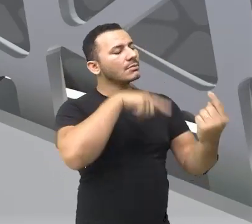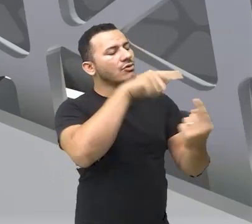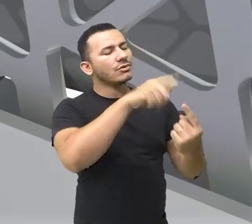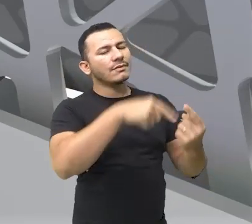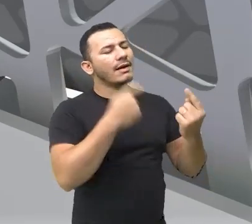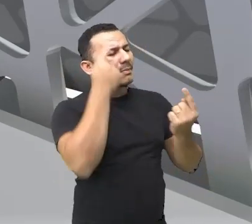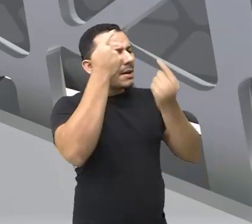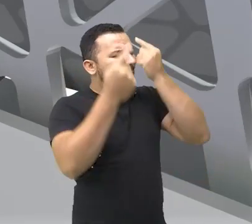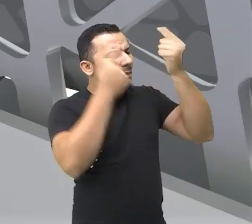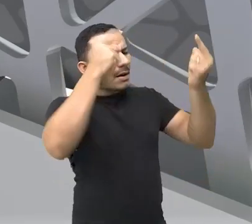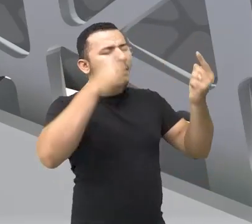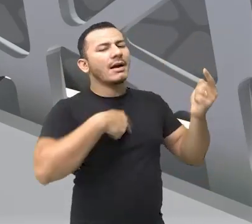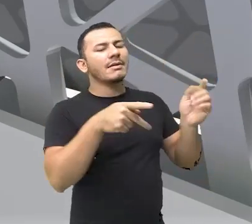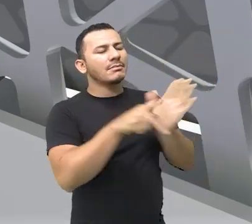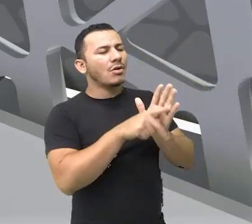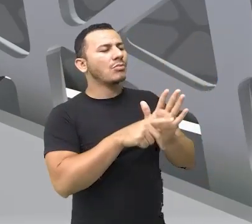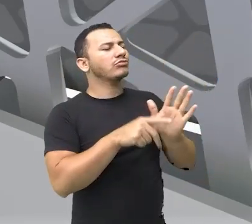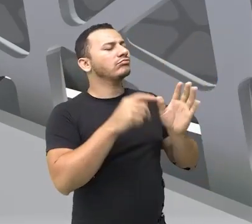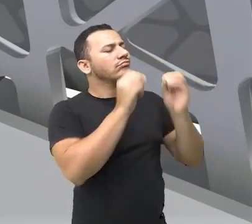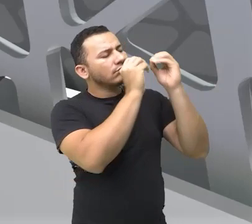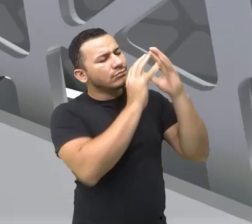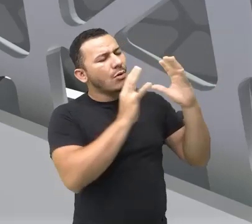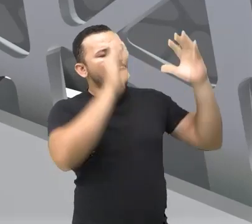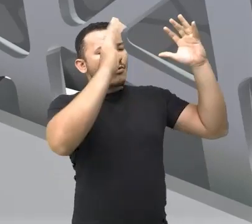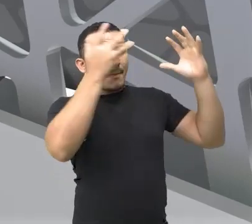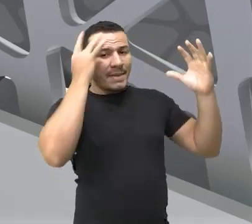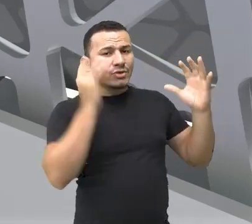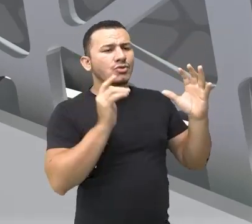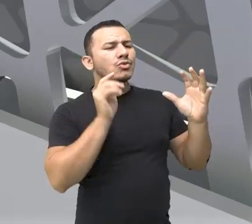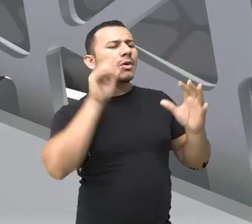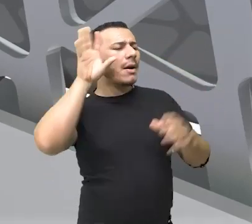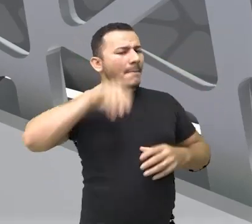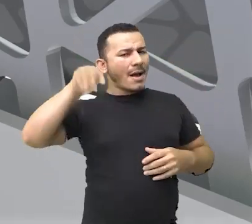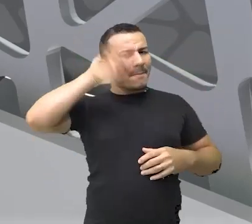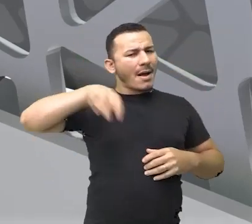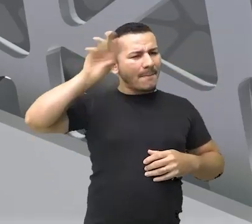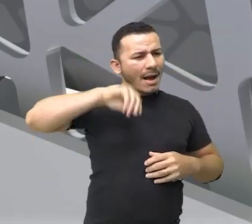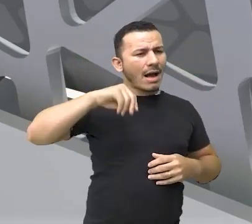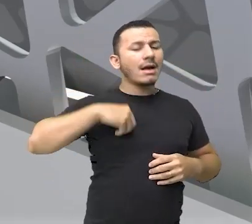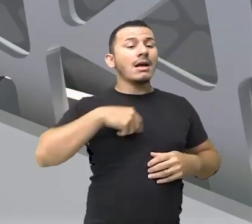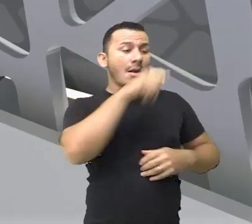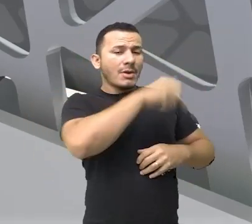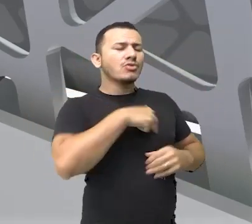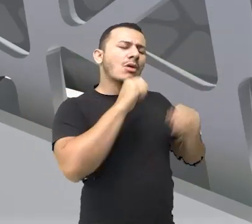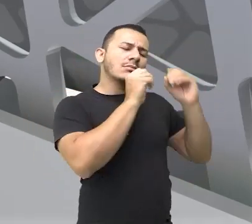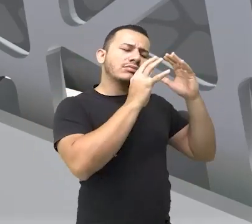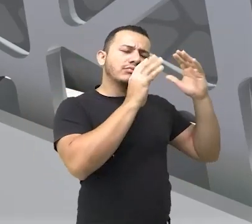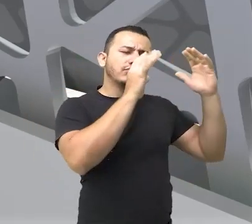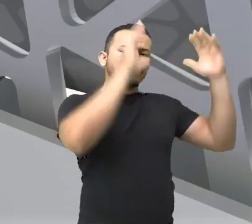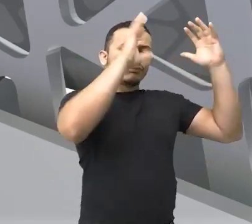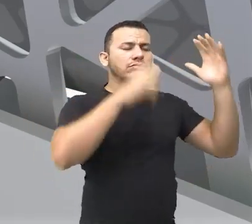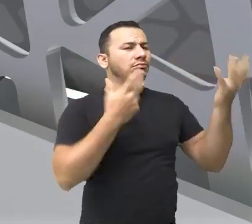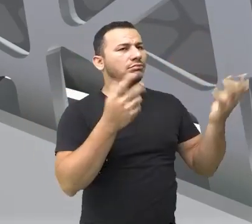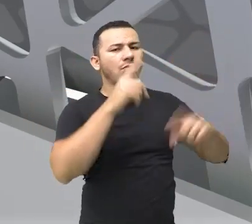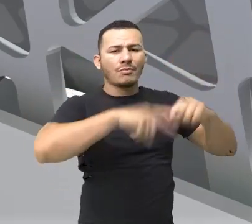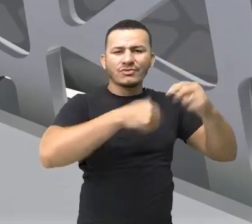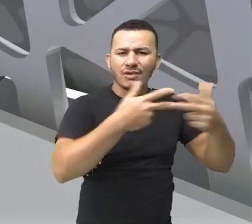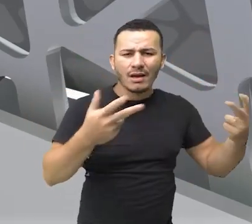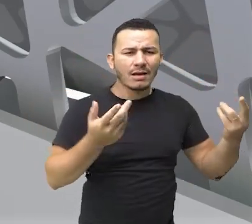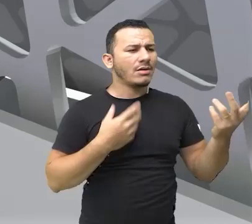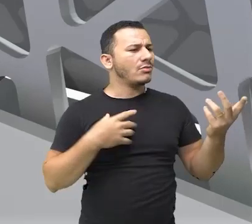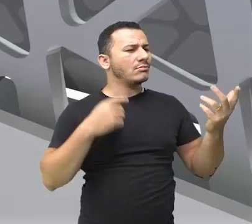criar uma imagem por meio de palavras, certo? Uma imagem de um objeto, a imagem de uma